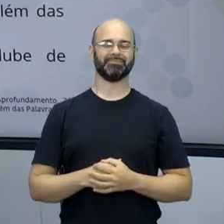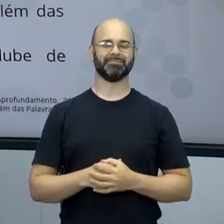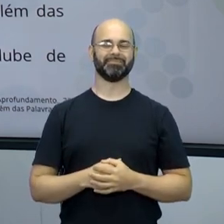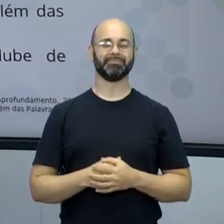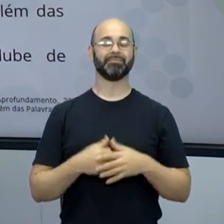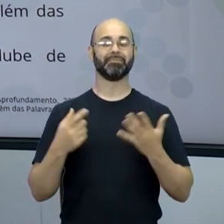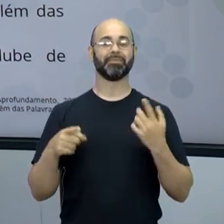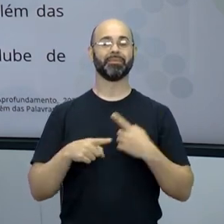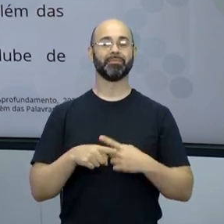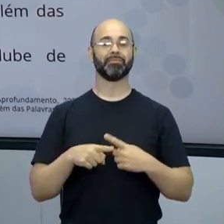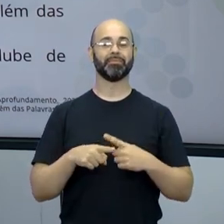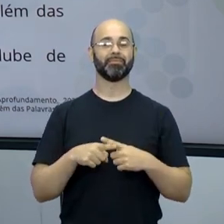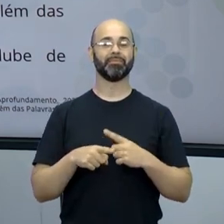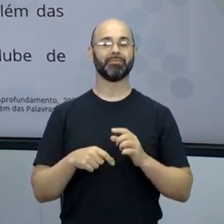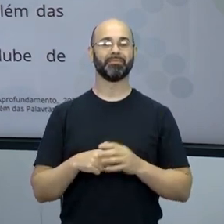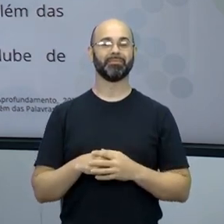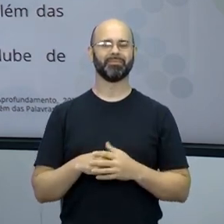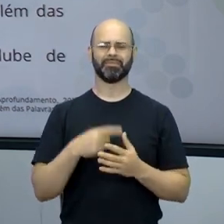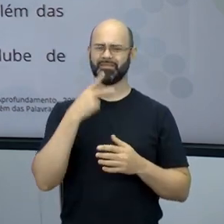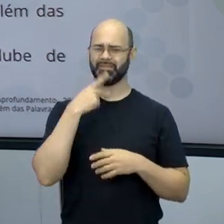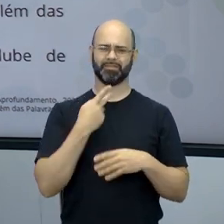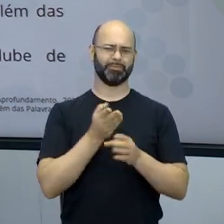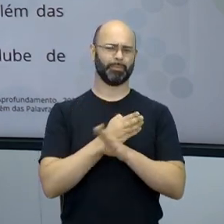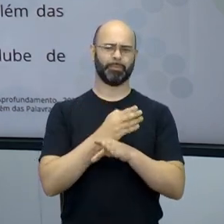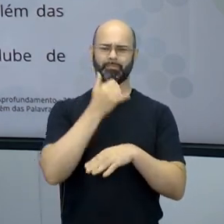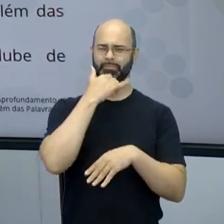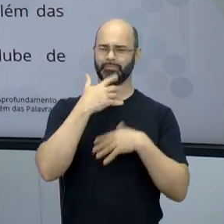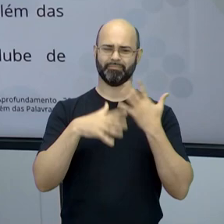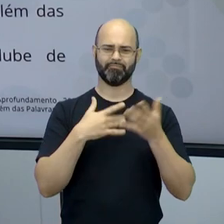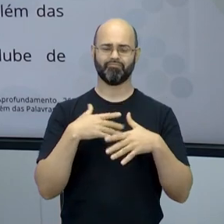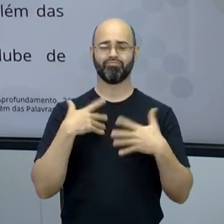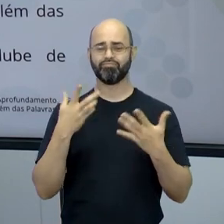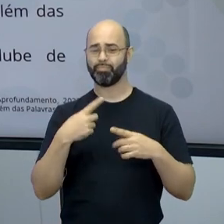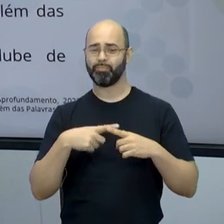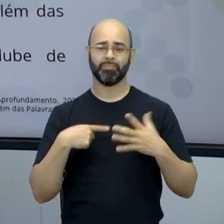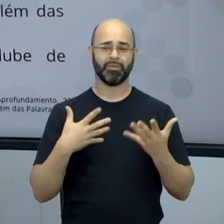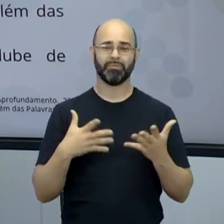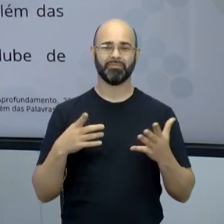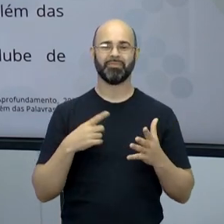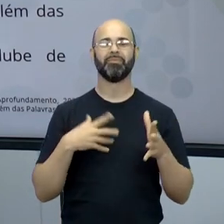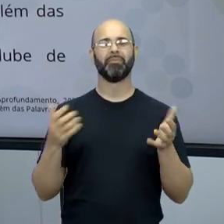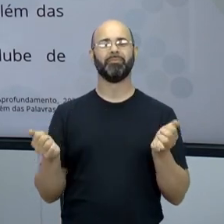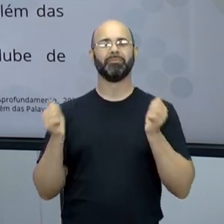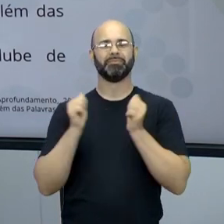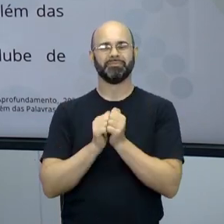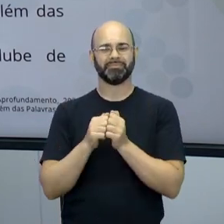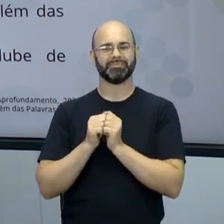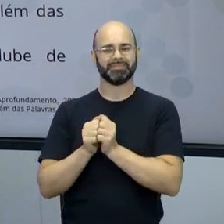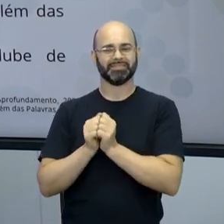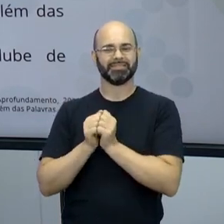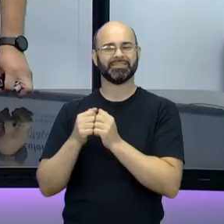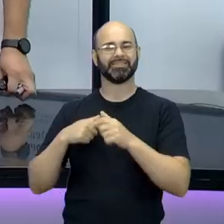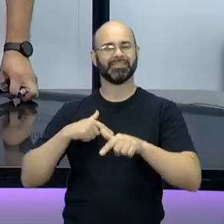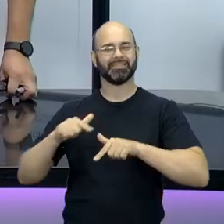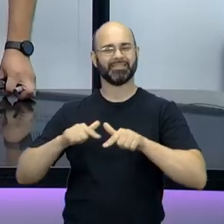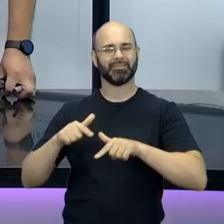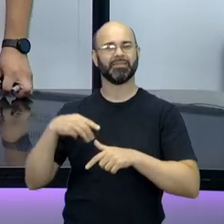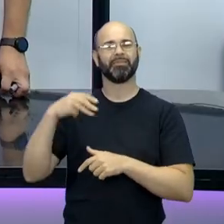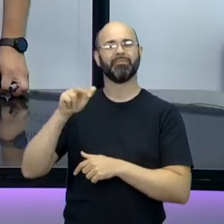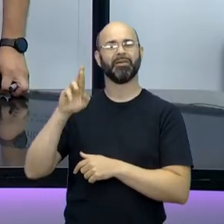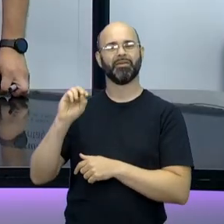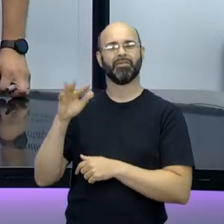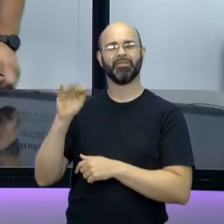eu falei, por que não, né? Por que? Eu me atropelo, por que? Eu fico nervoso ao lado dele, eu estou aqui ao lado do meu grande amigo, parceiro, colega de trabalho, o Mauro Farias.